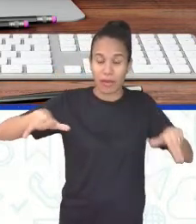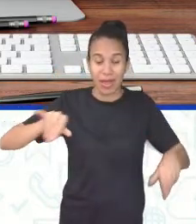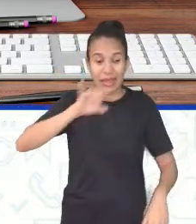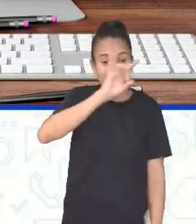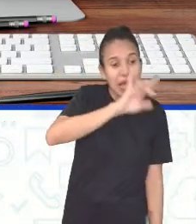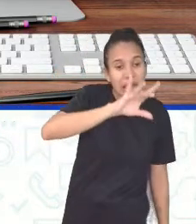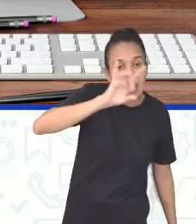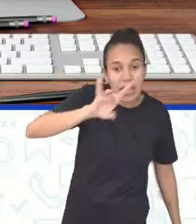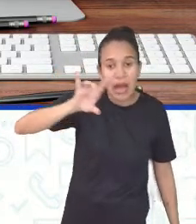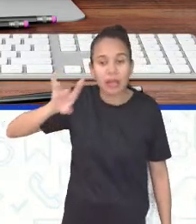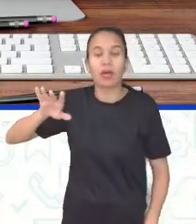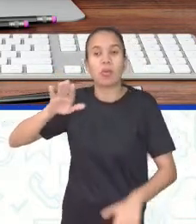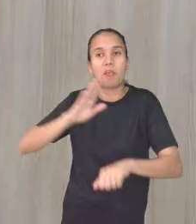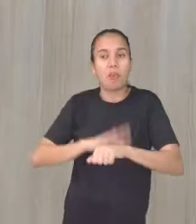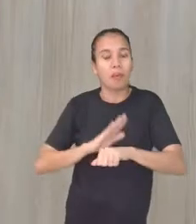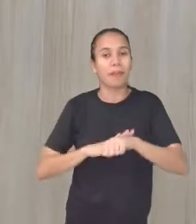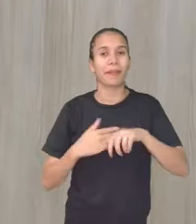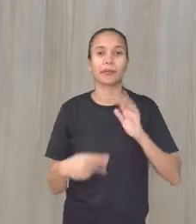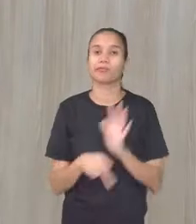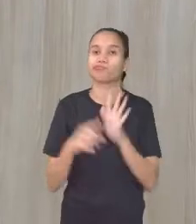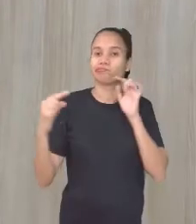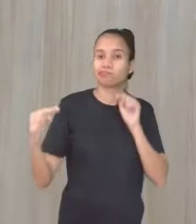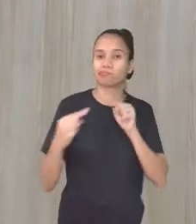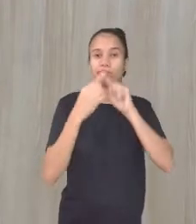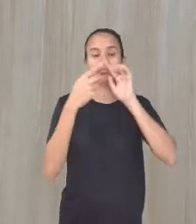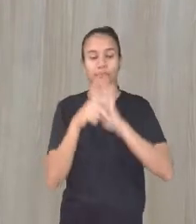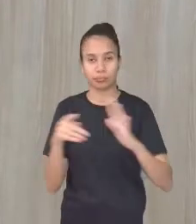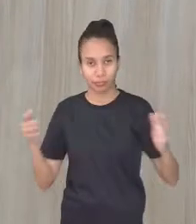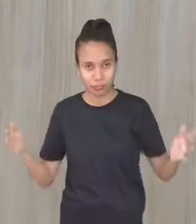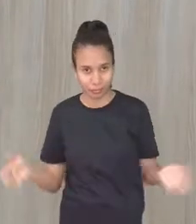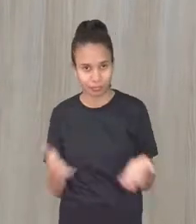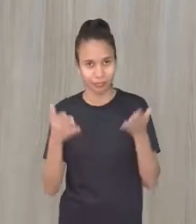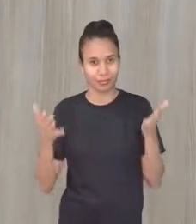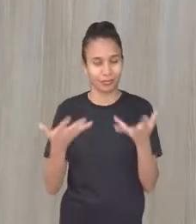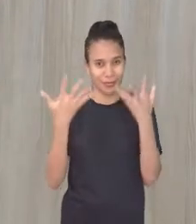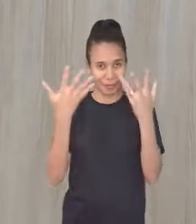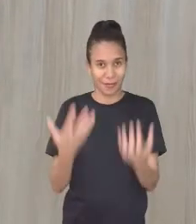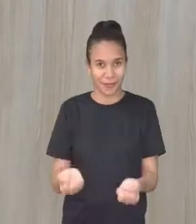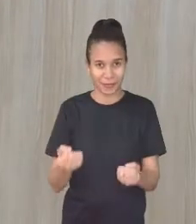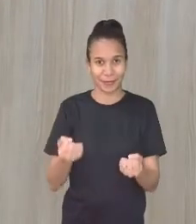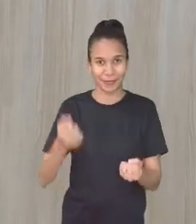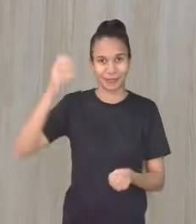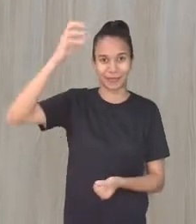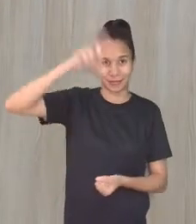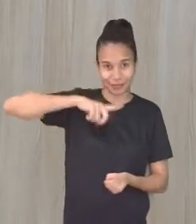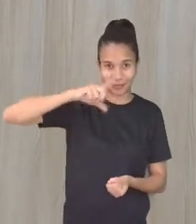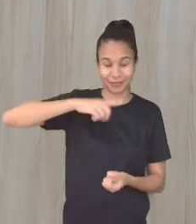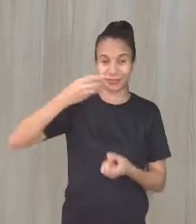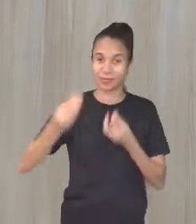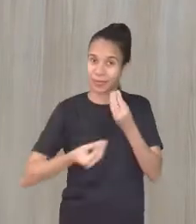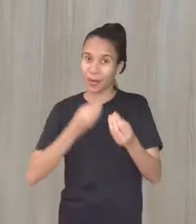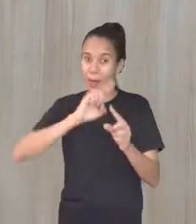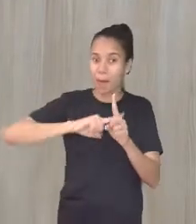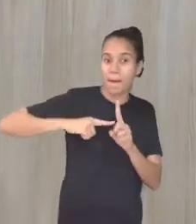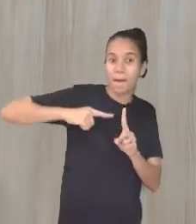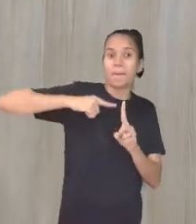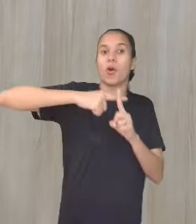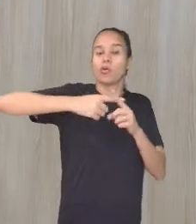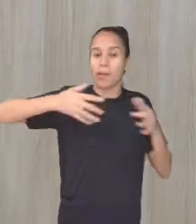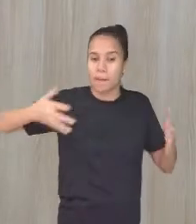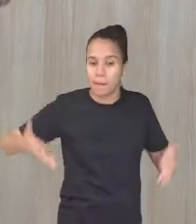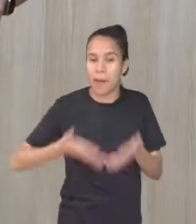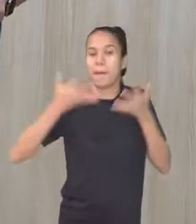apresentação daquelas cenas tem a ver com um estímulo. Então, vamos atrair estímulos positivos, vamos também